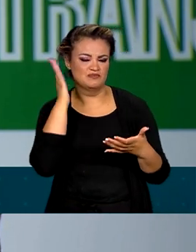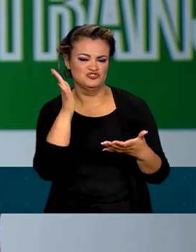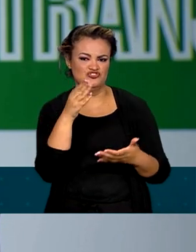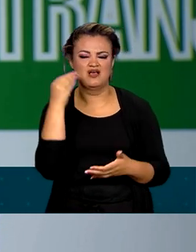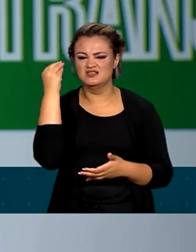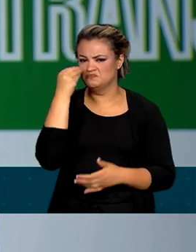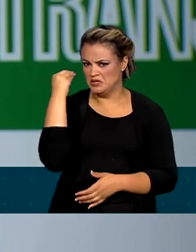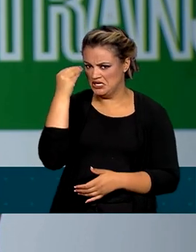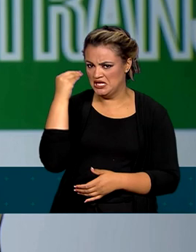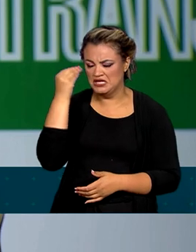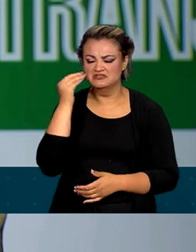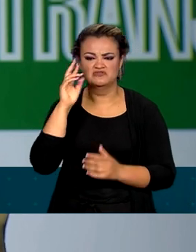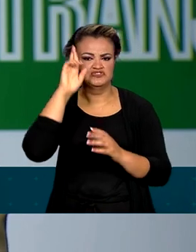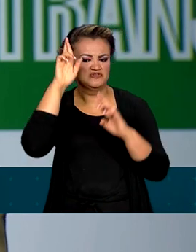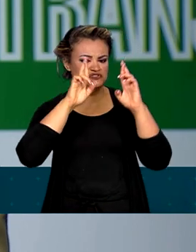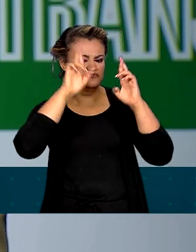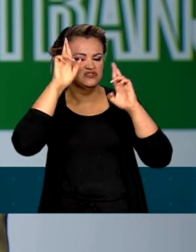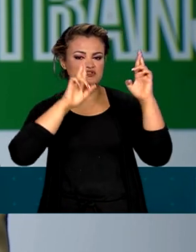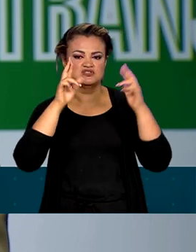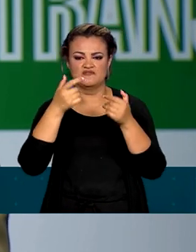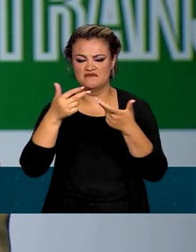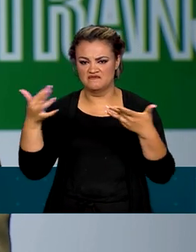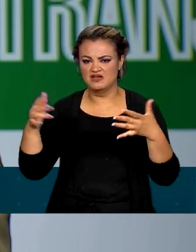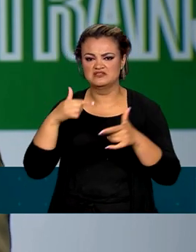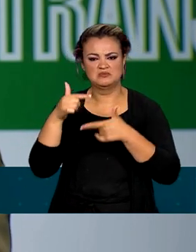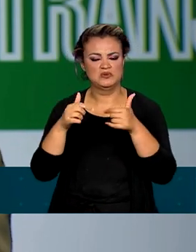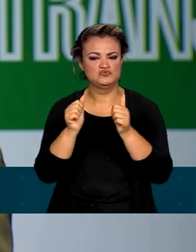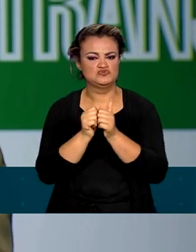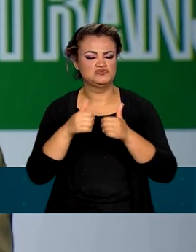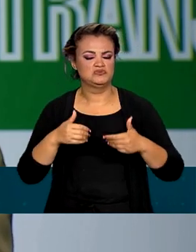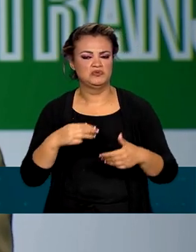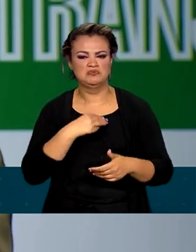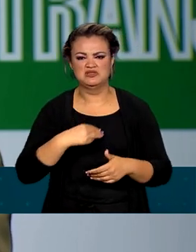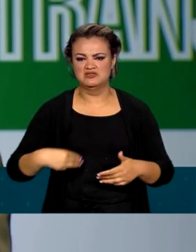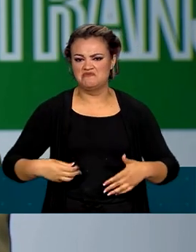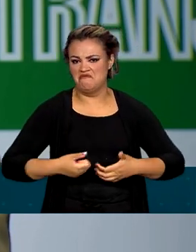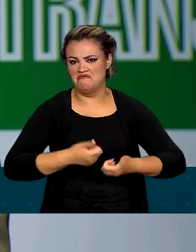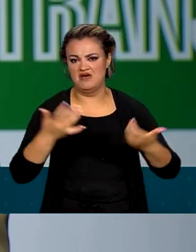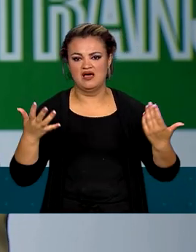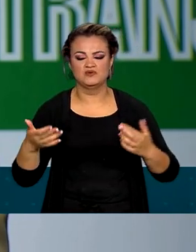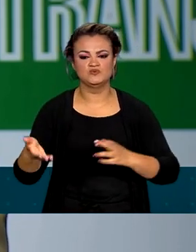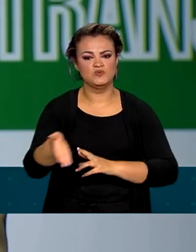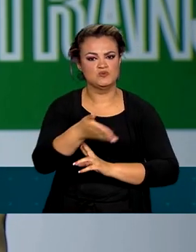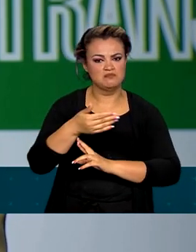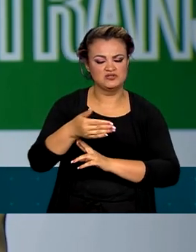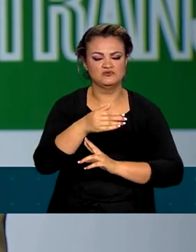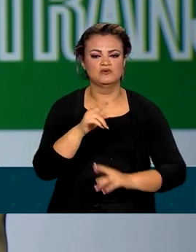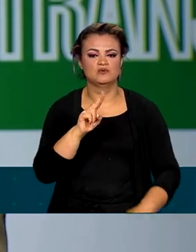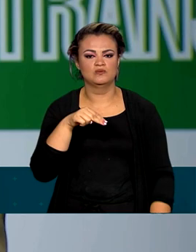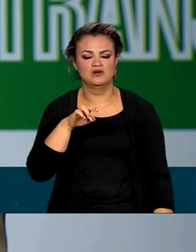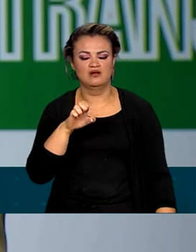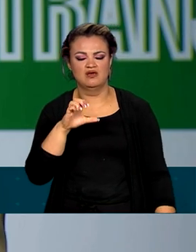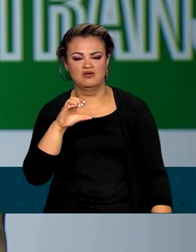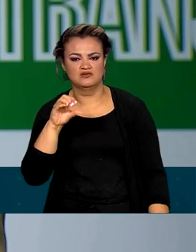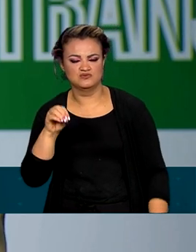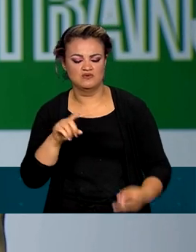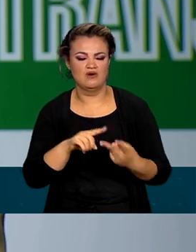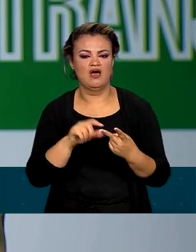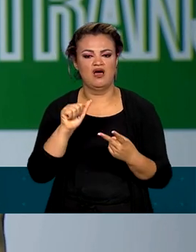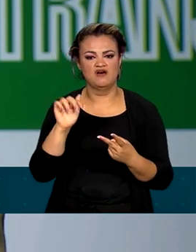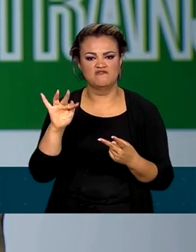já foi chefe de gabinete de ministros de Estado, foi embaixadora na Unesco, na FAO e está